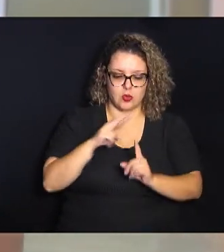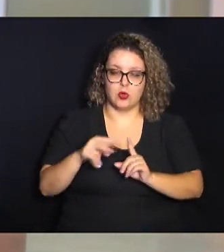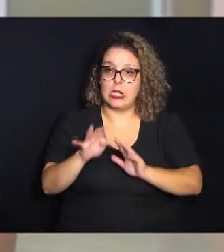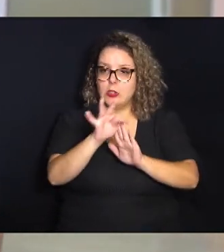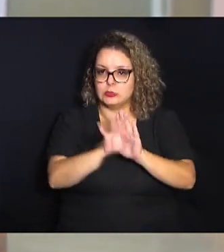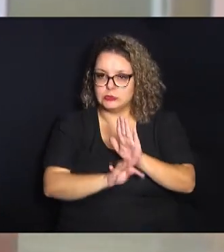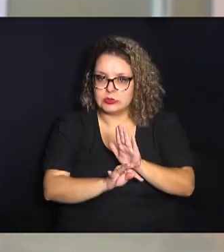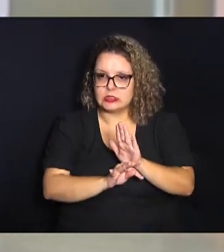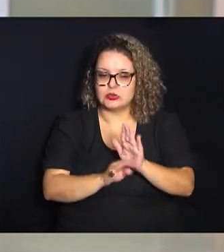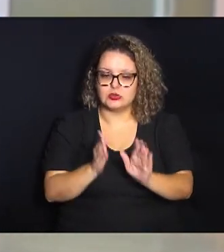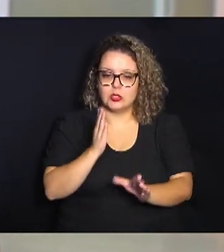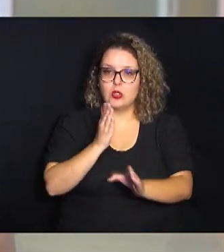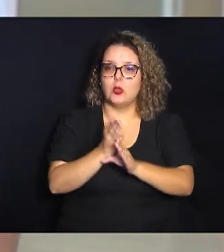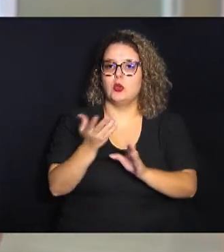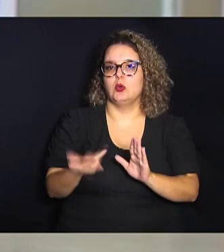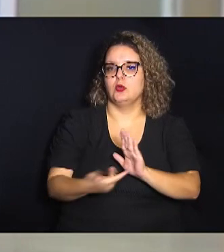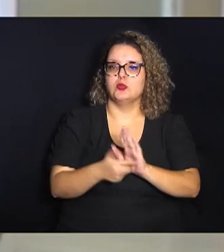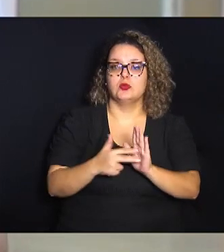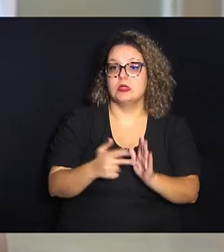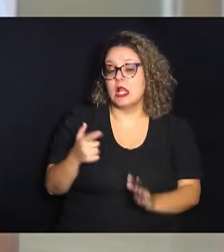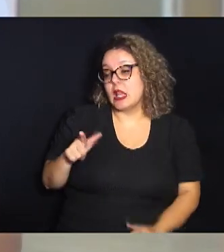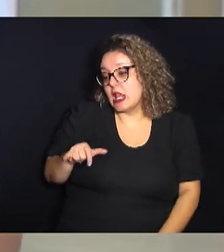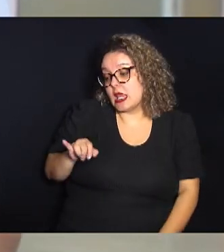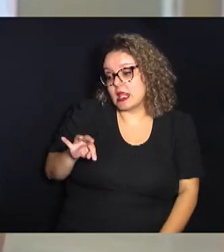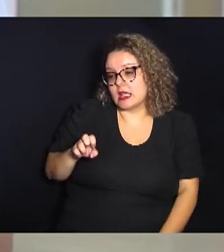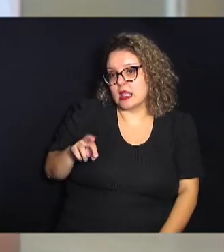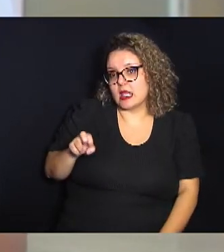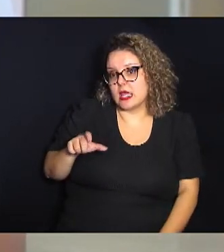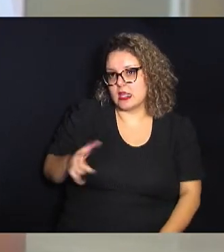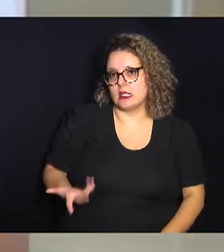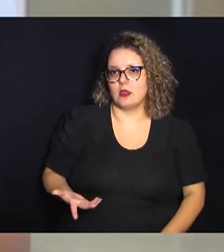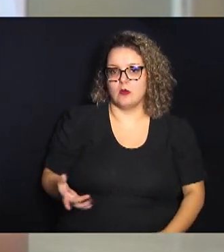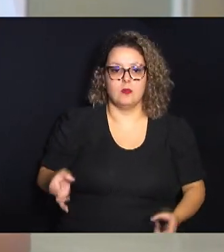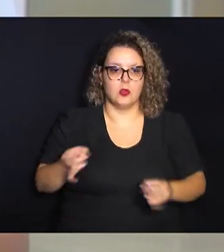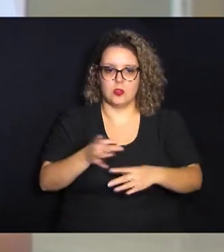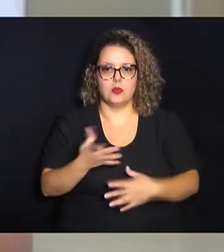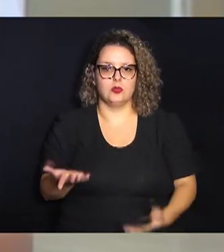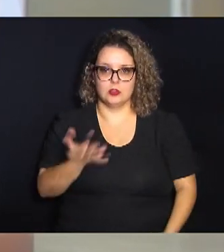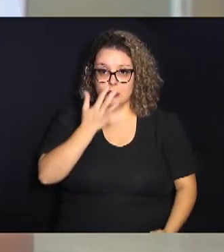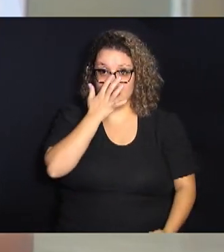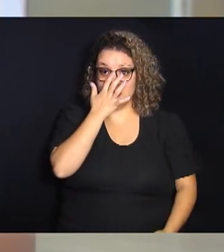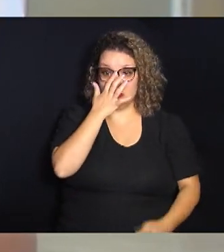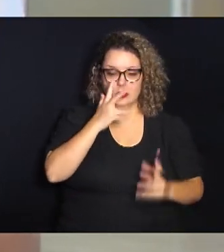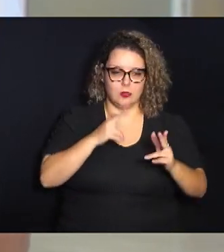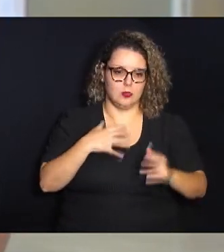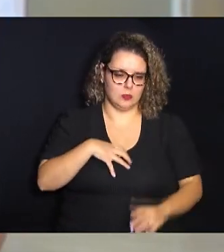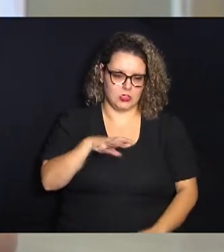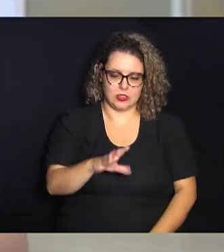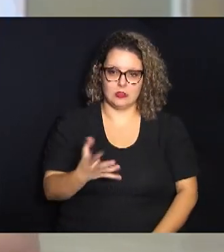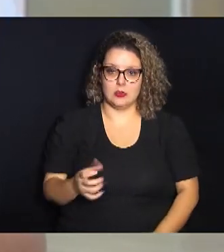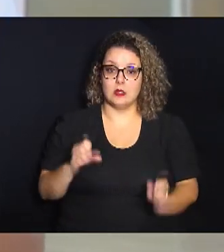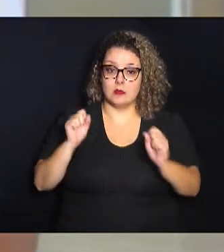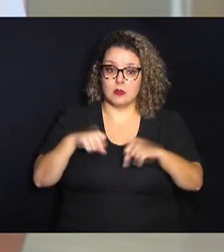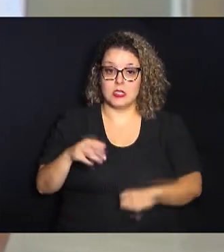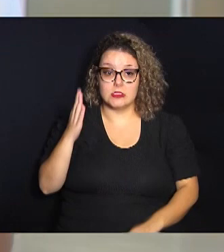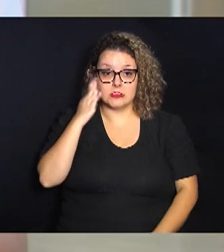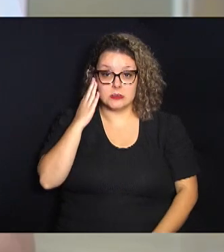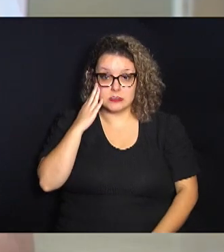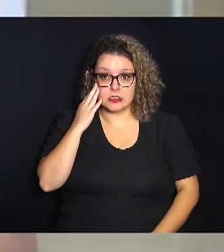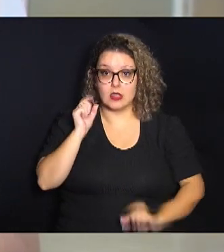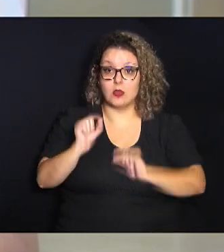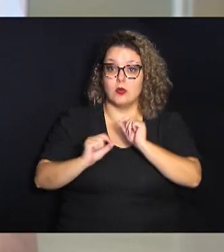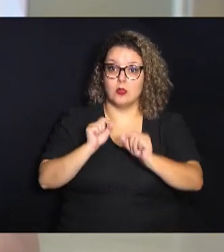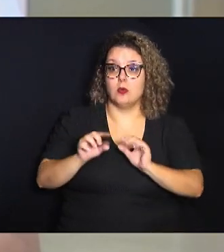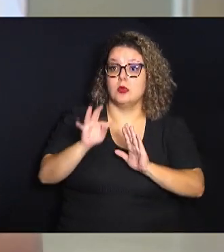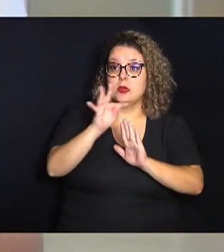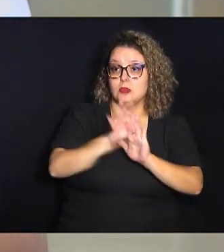e encontrar um sentido literal prontamente exatamente como está mas sim entender o que o texto está